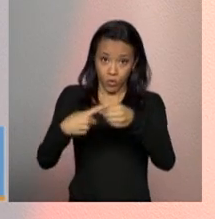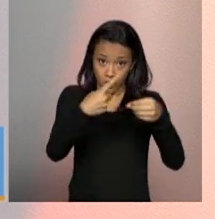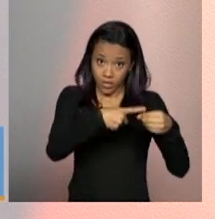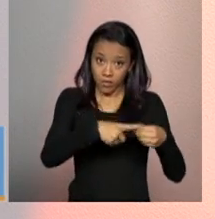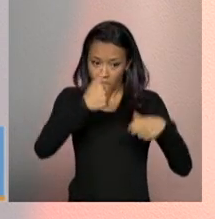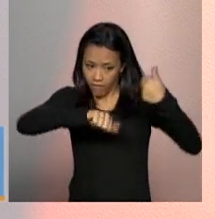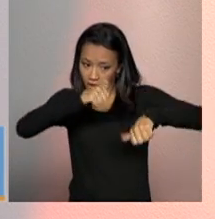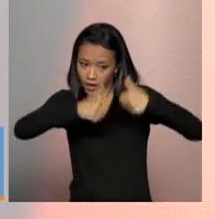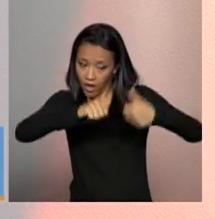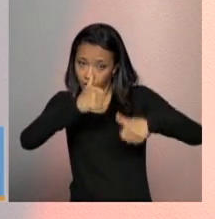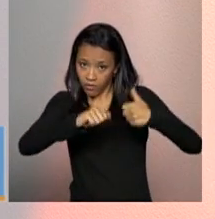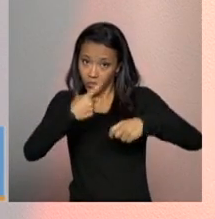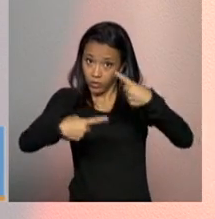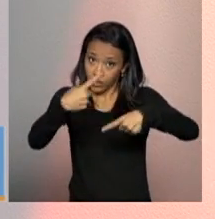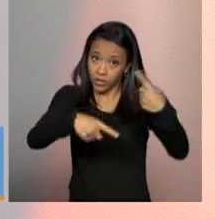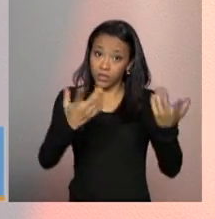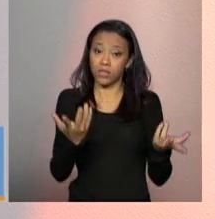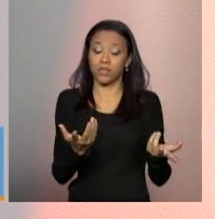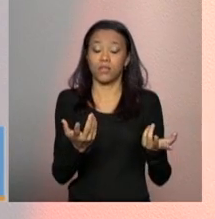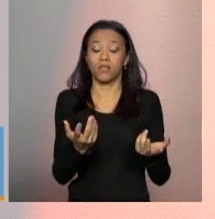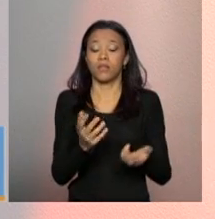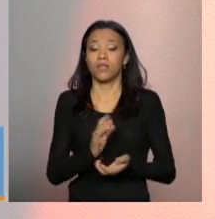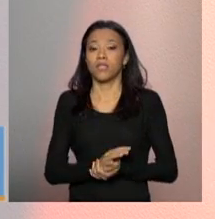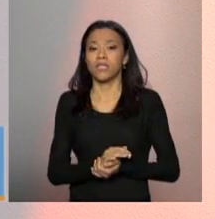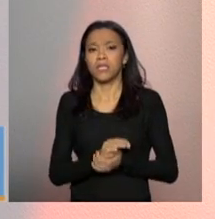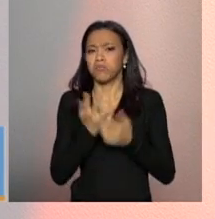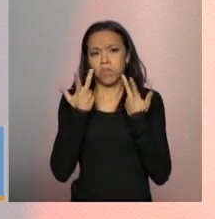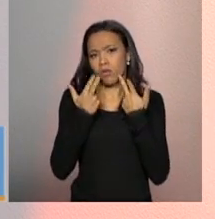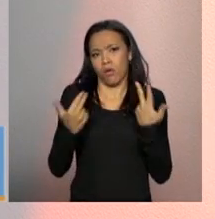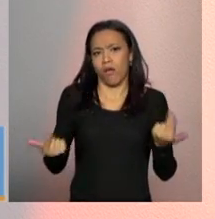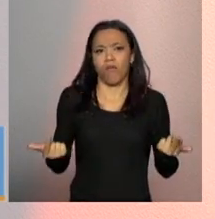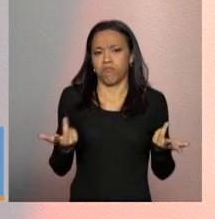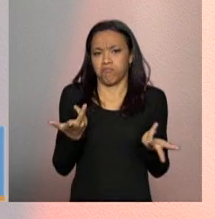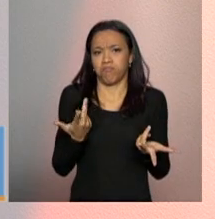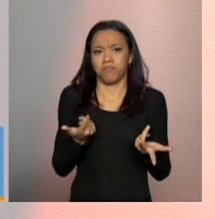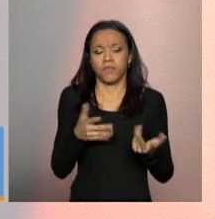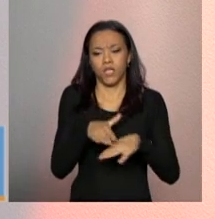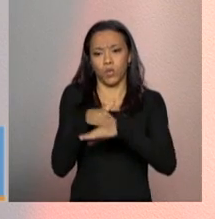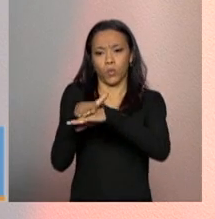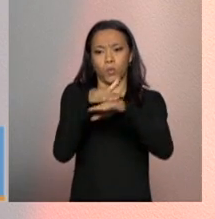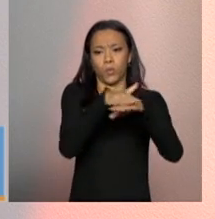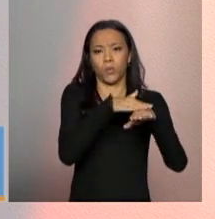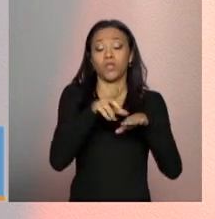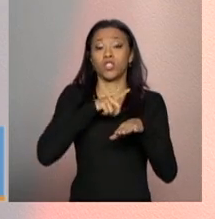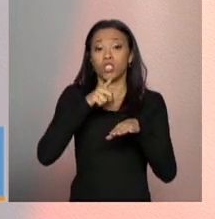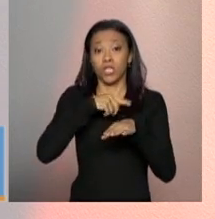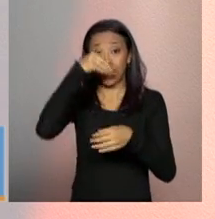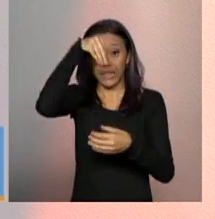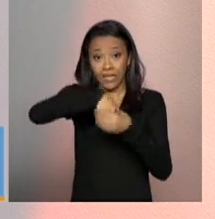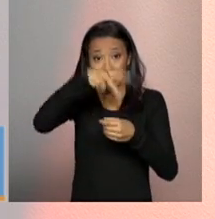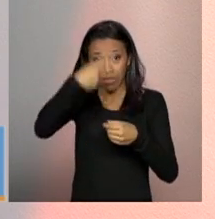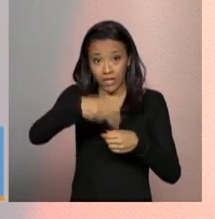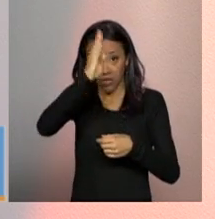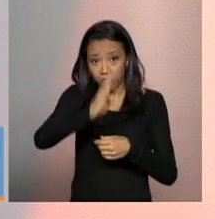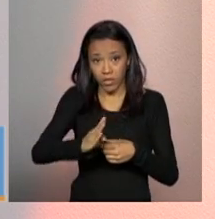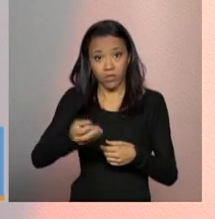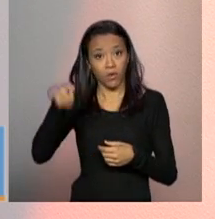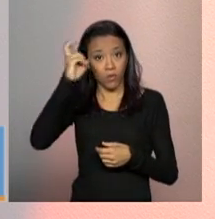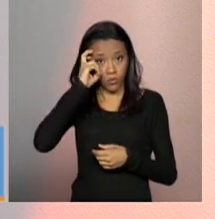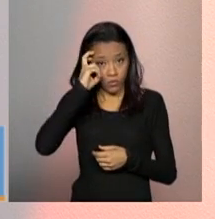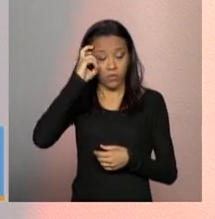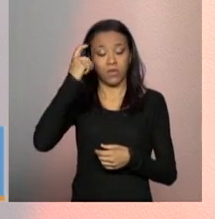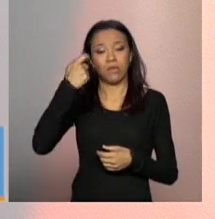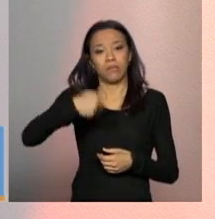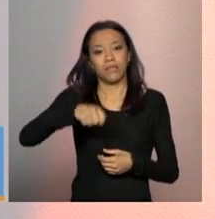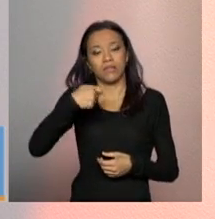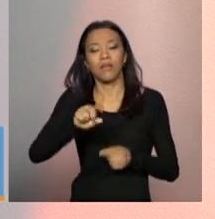política e, por uma razão natural de que nós tínhamos na cultura do país, né, de que as políticas deveriam